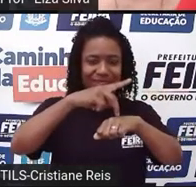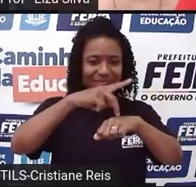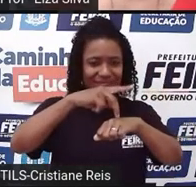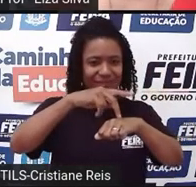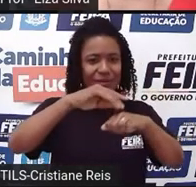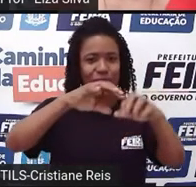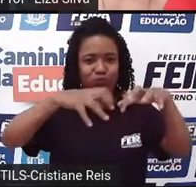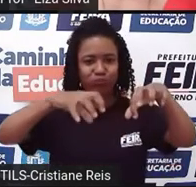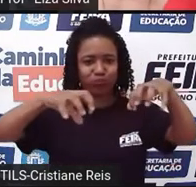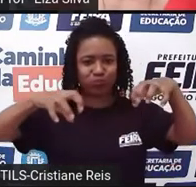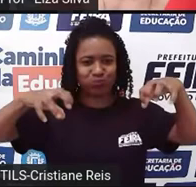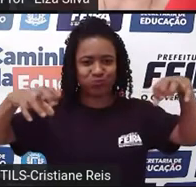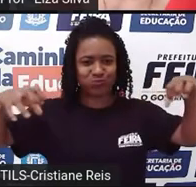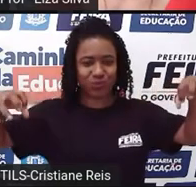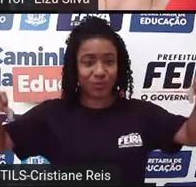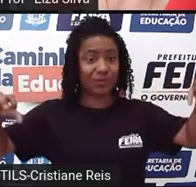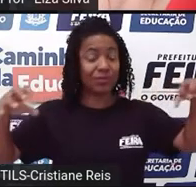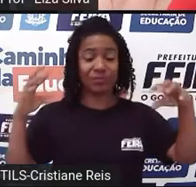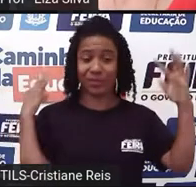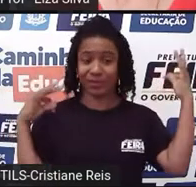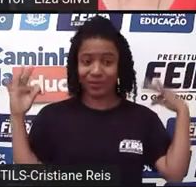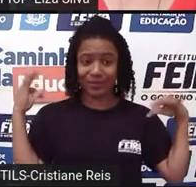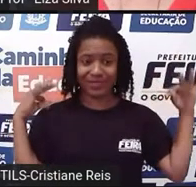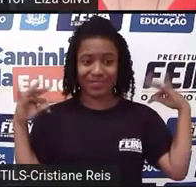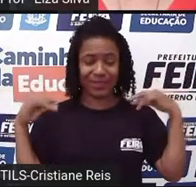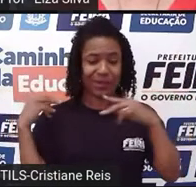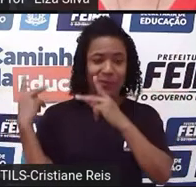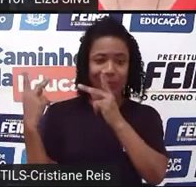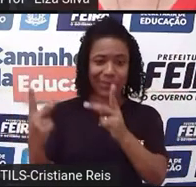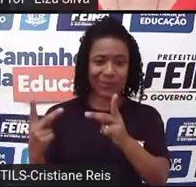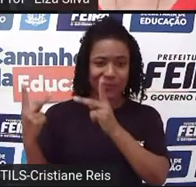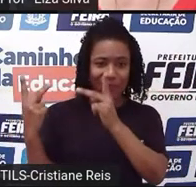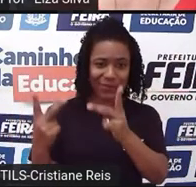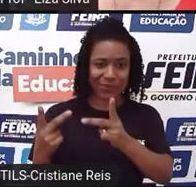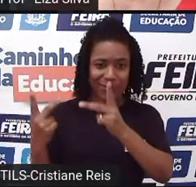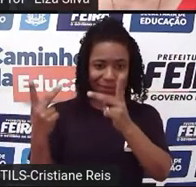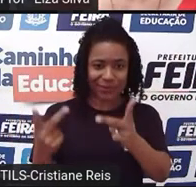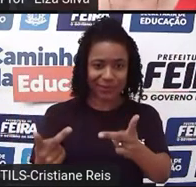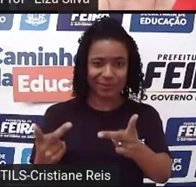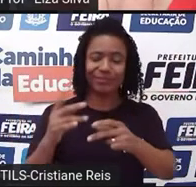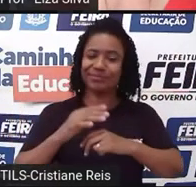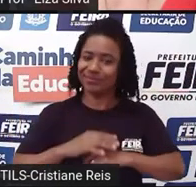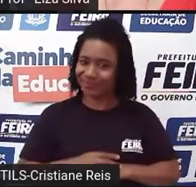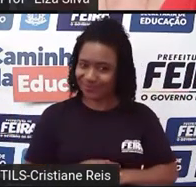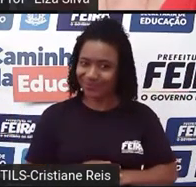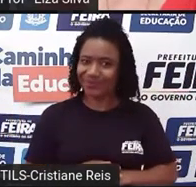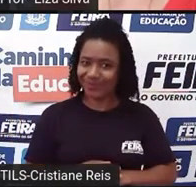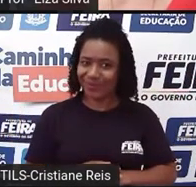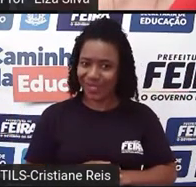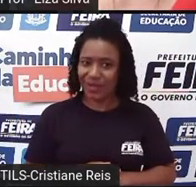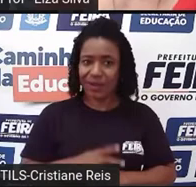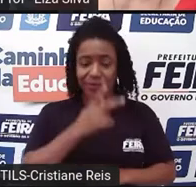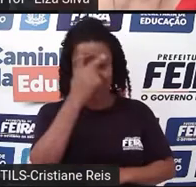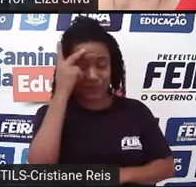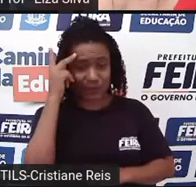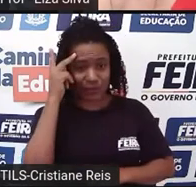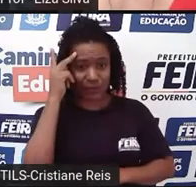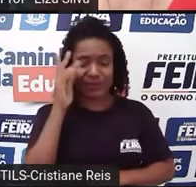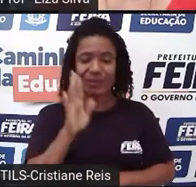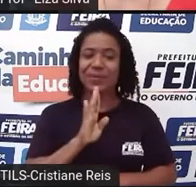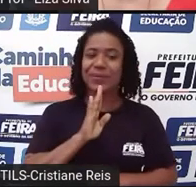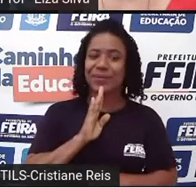Ela é conhecida mundialmente pela história do romance do inglês, William Shakespeare.